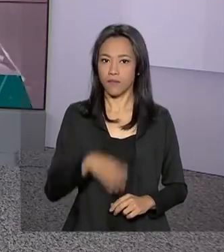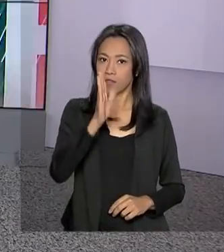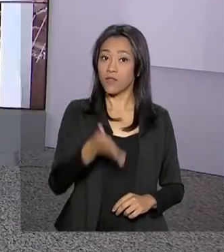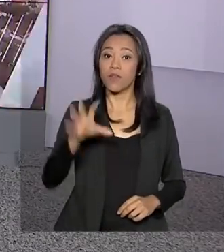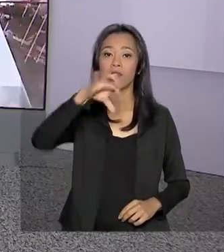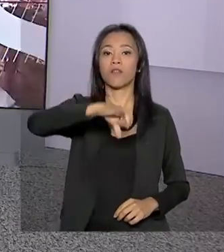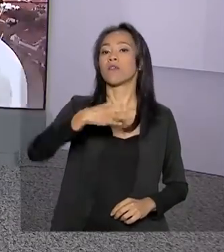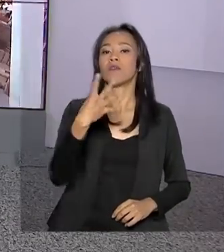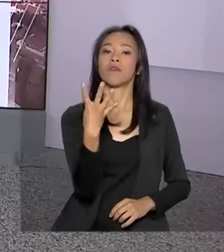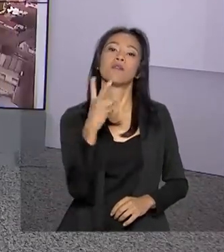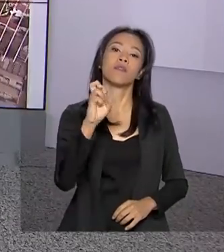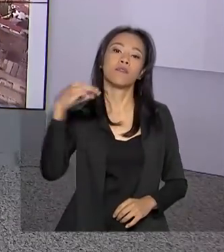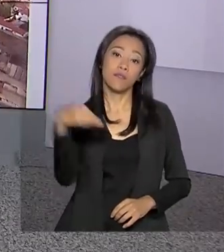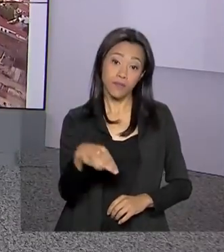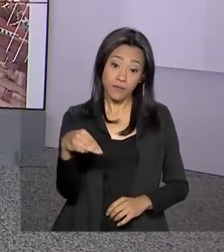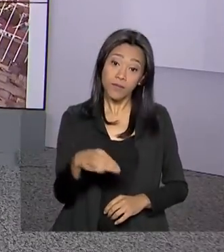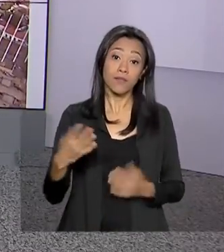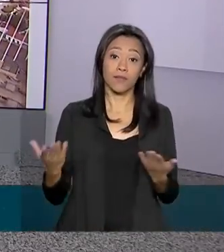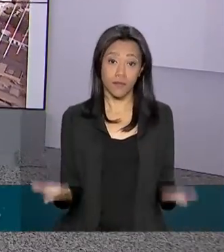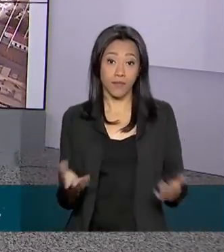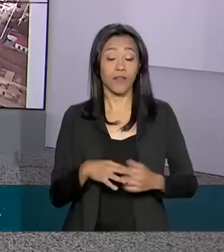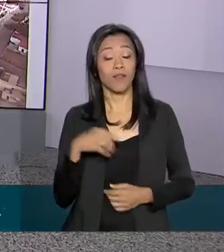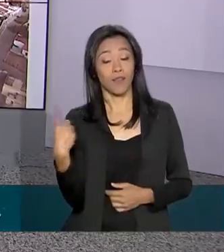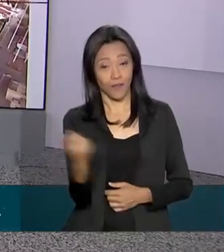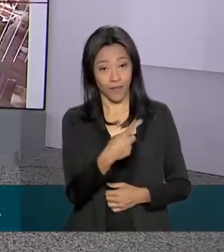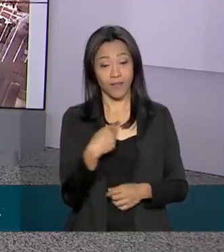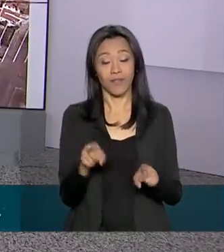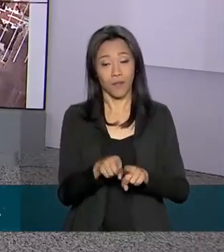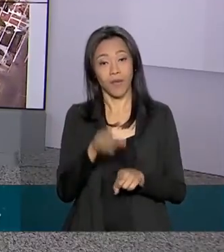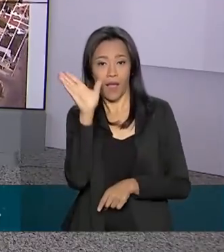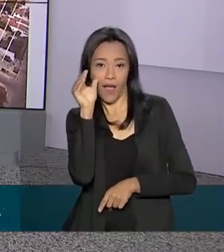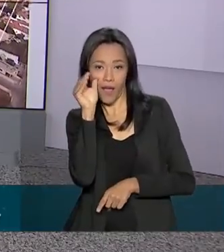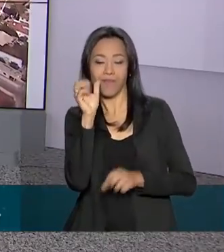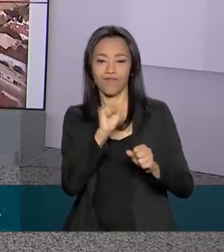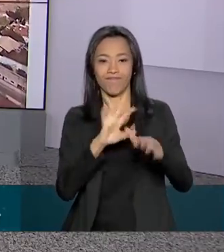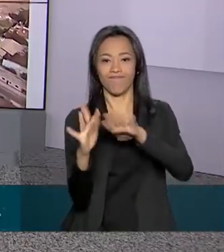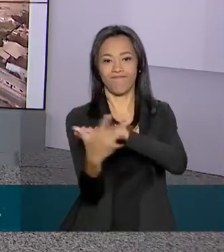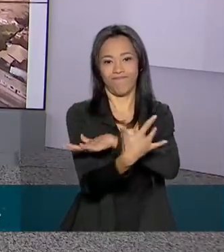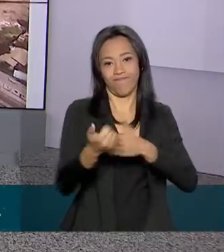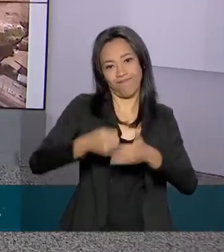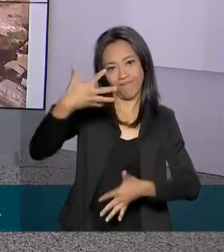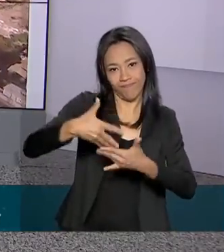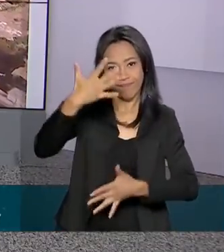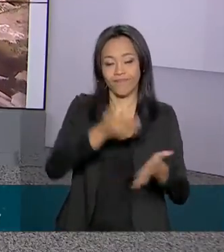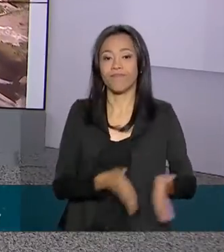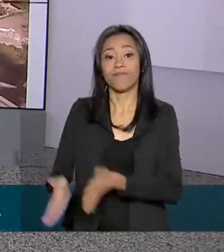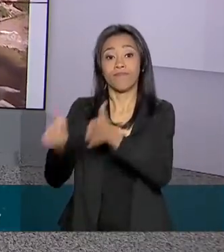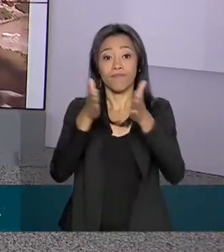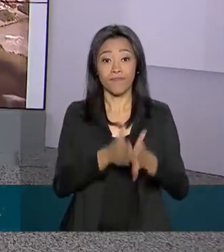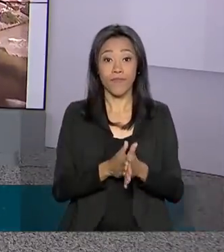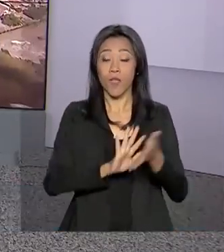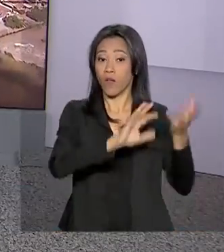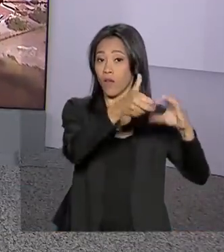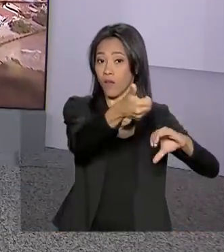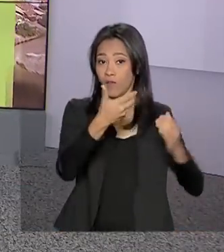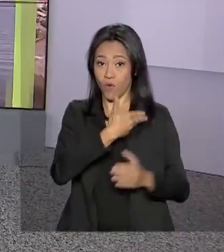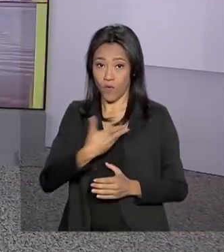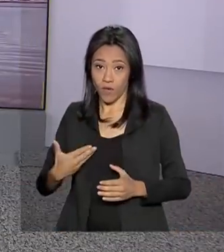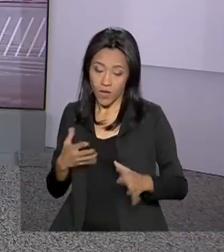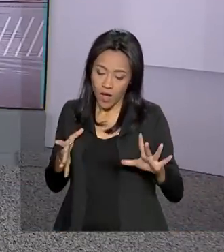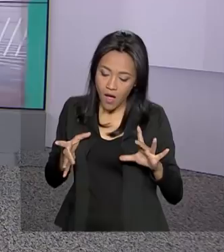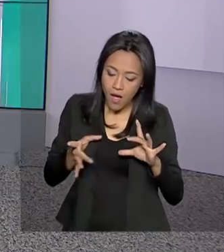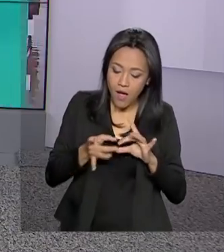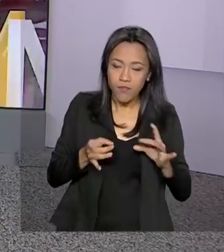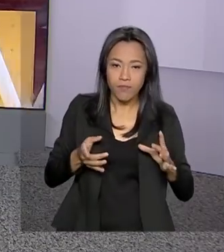São 9 horas e 45 minutos, estamos ao vivo também pelas redes sociais. A aproximação do governo com o Congresso e o